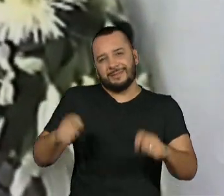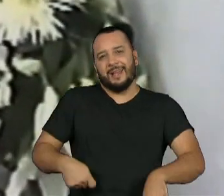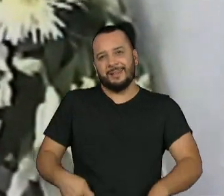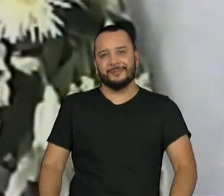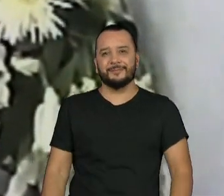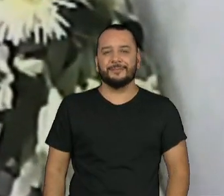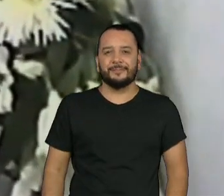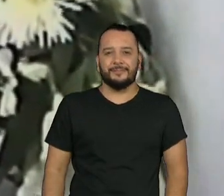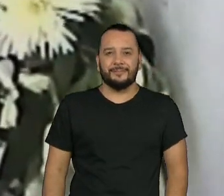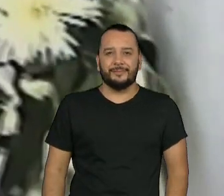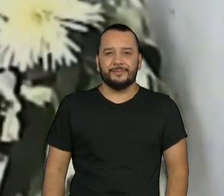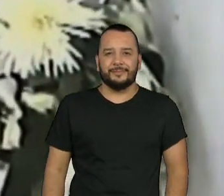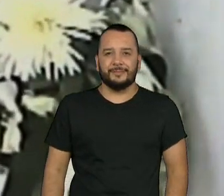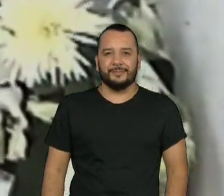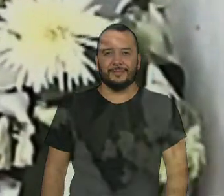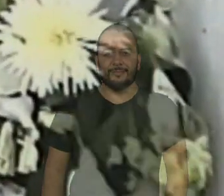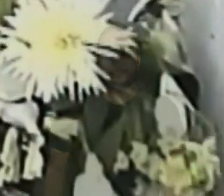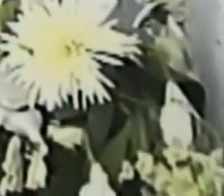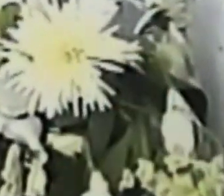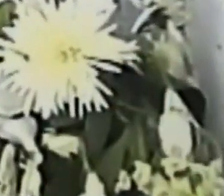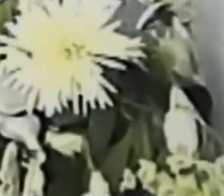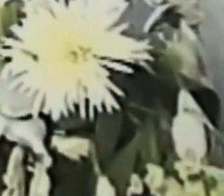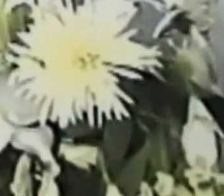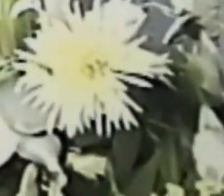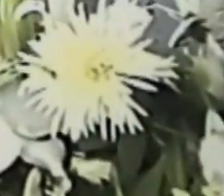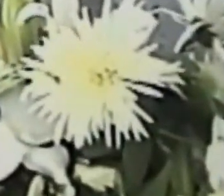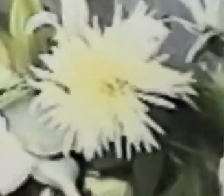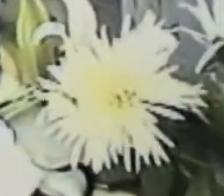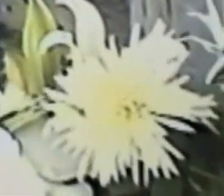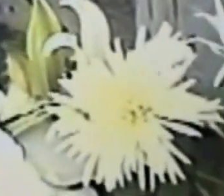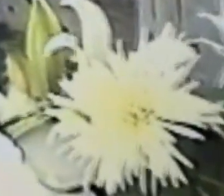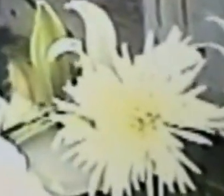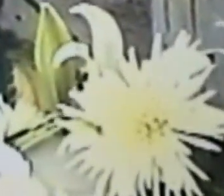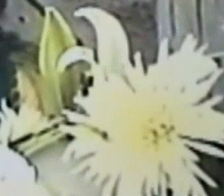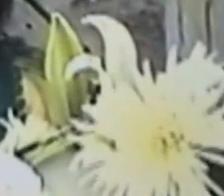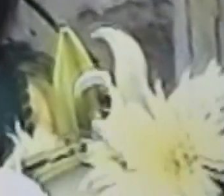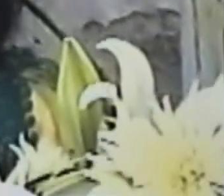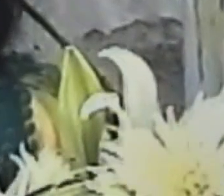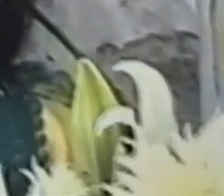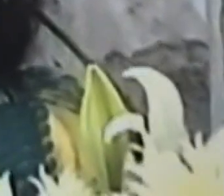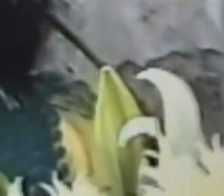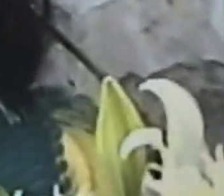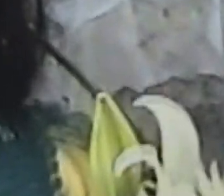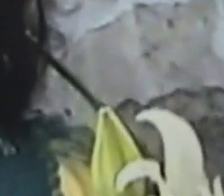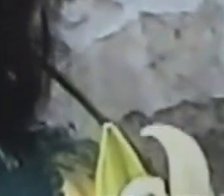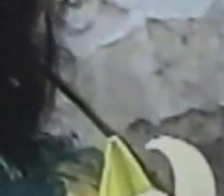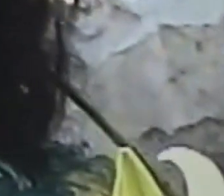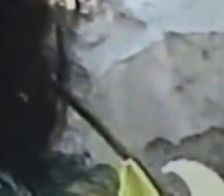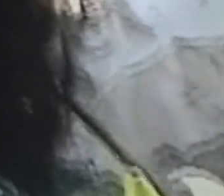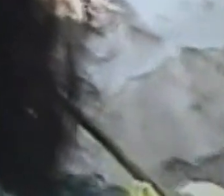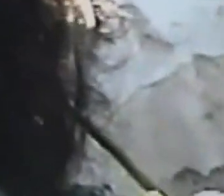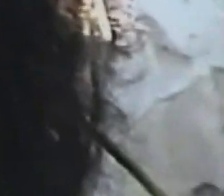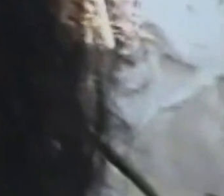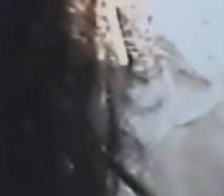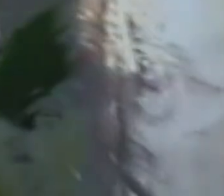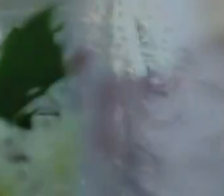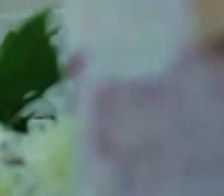a maçã Com uma espada de dois gumes